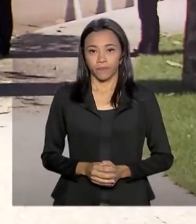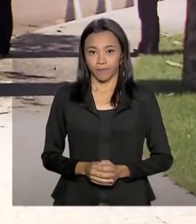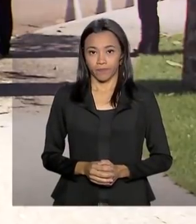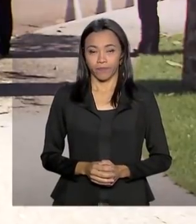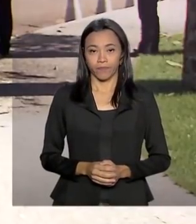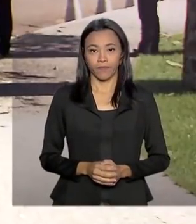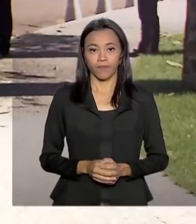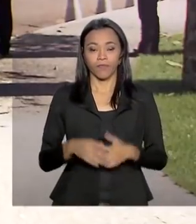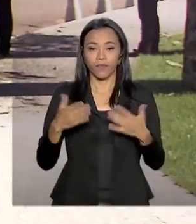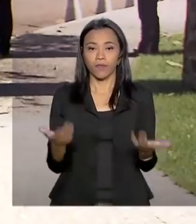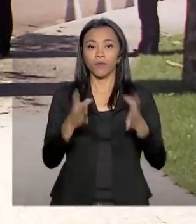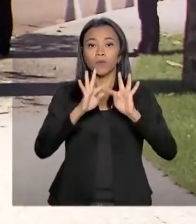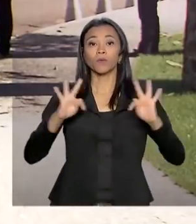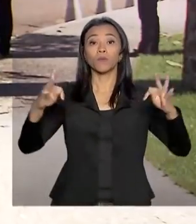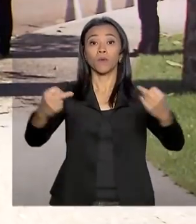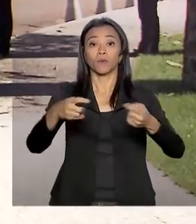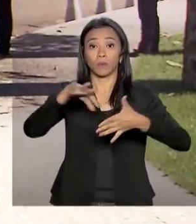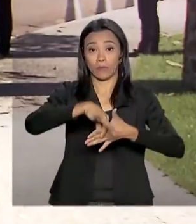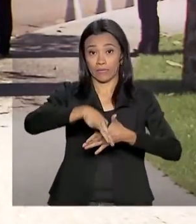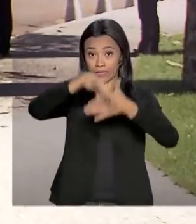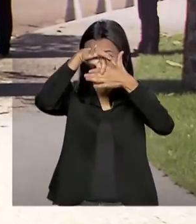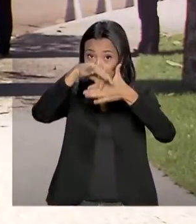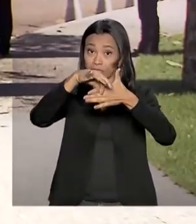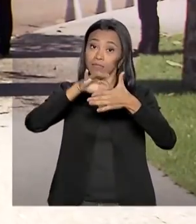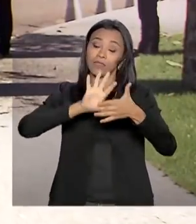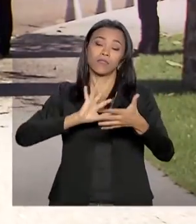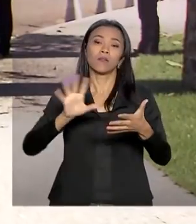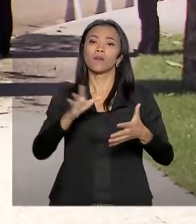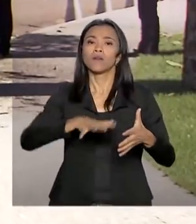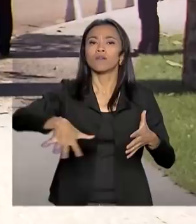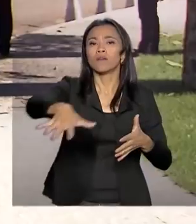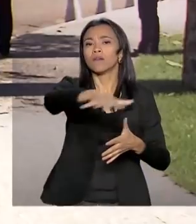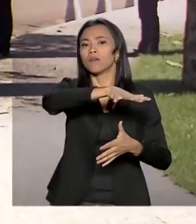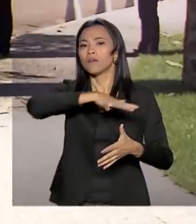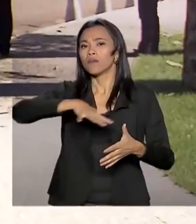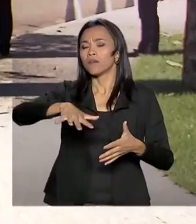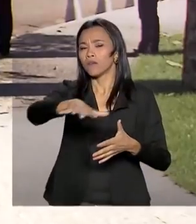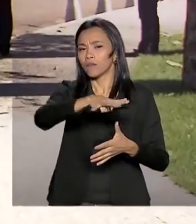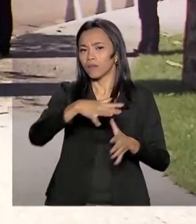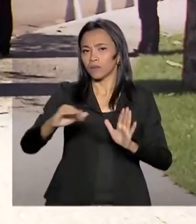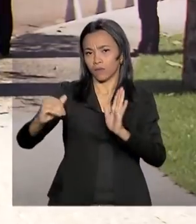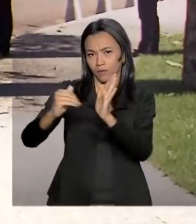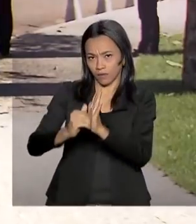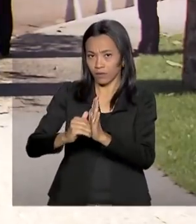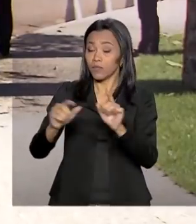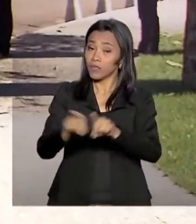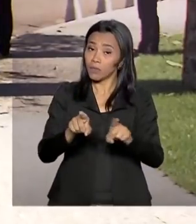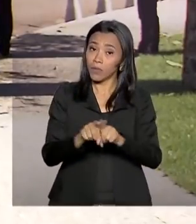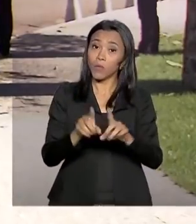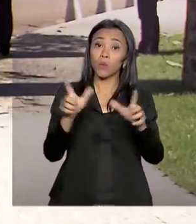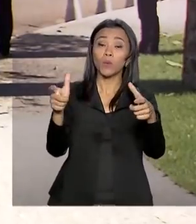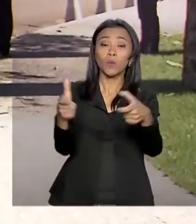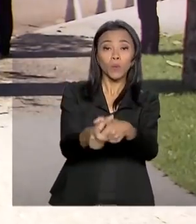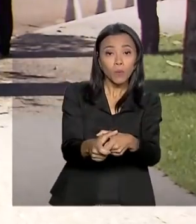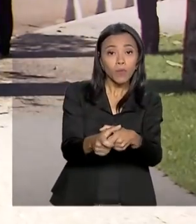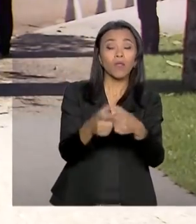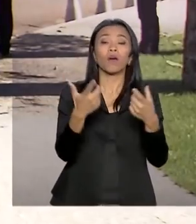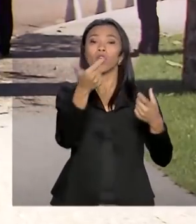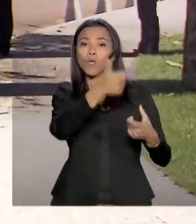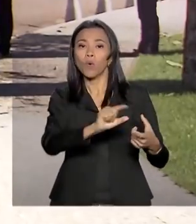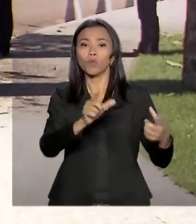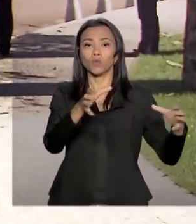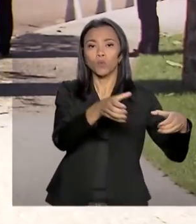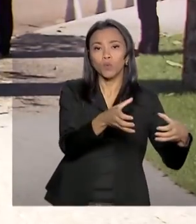E todos os líderes do Senado foram convidados para esse café da manhã, inclusive os da minoria e da oposição. O